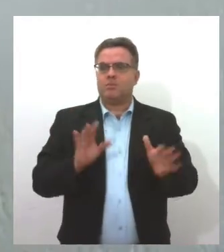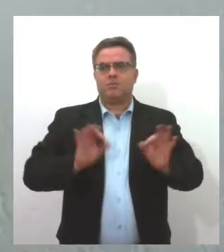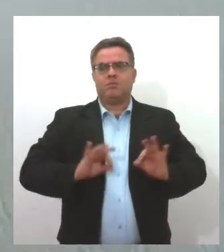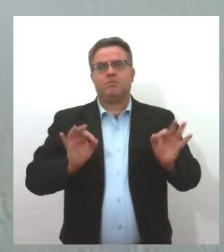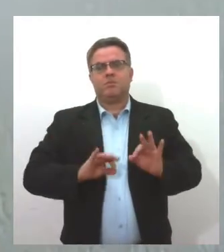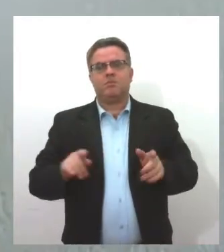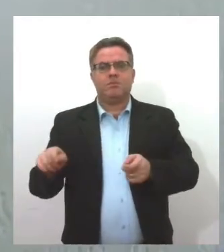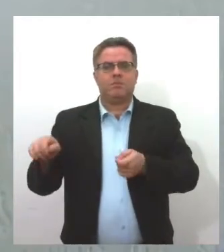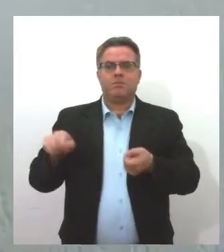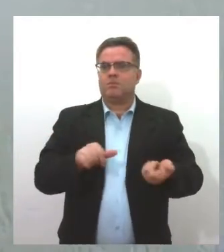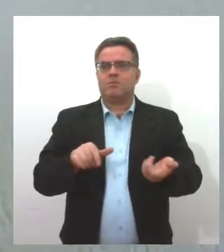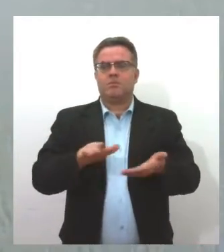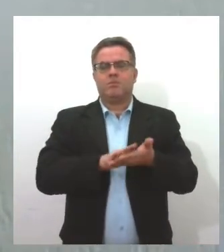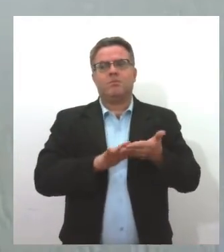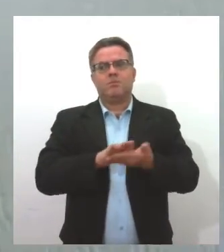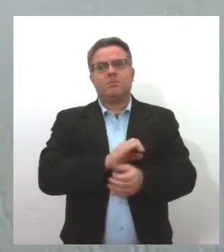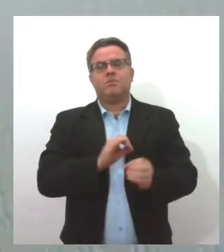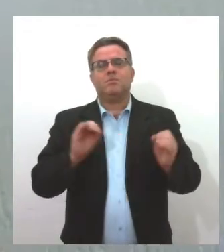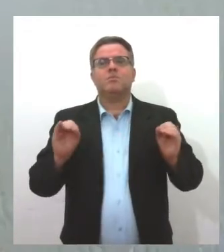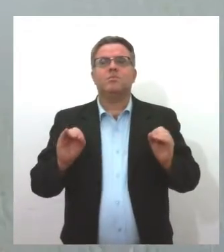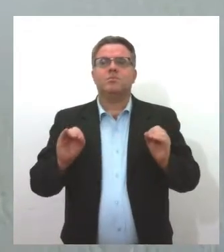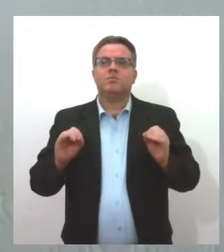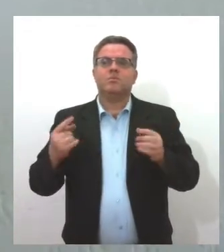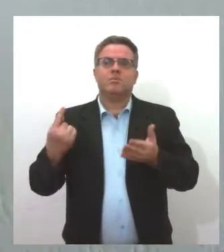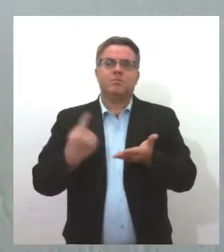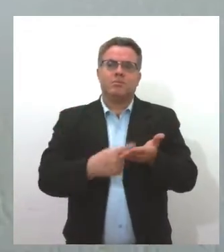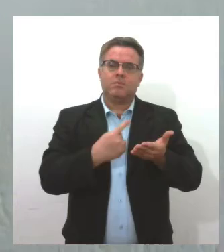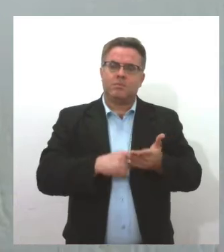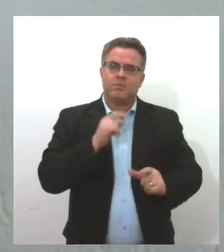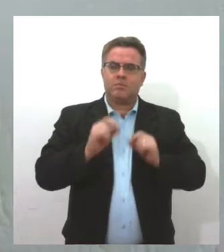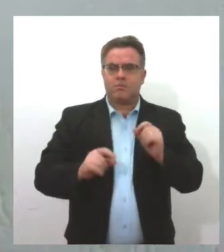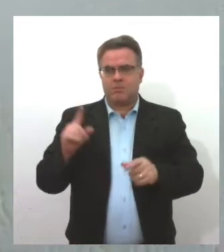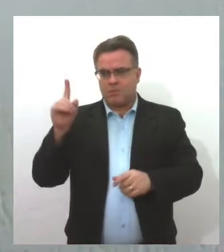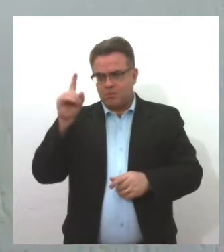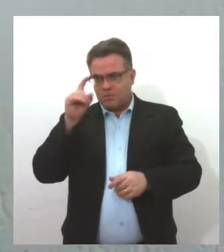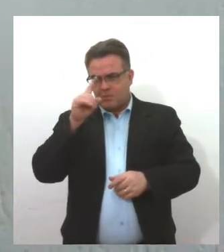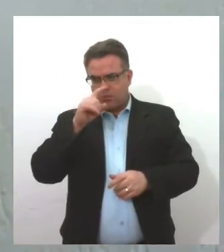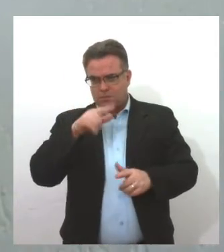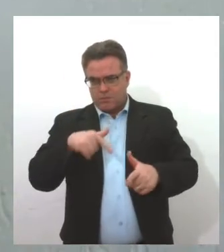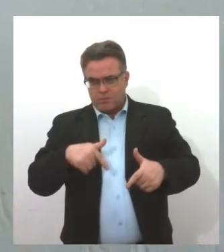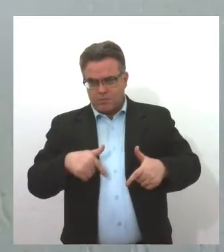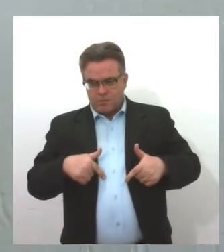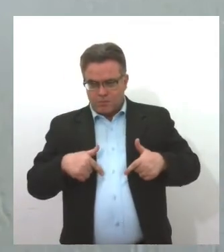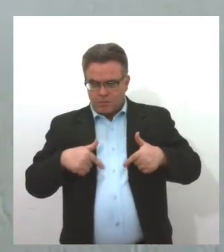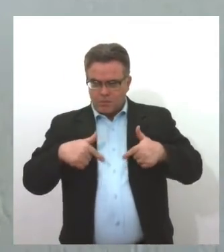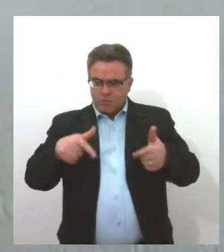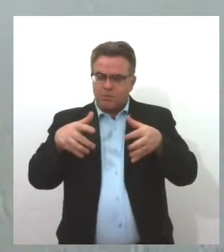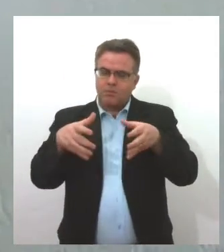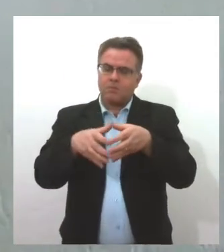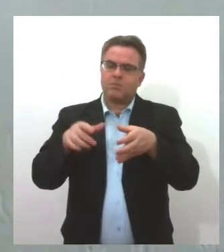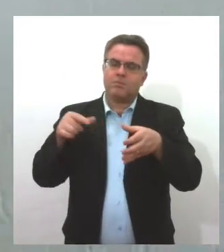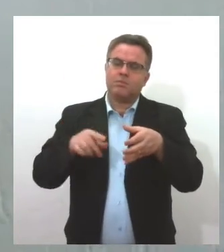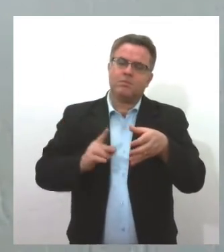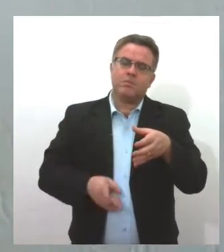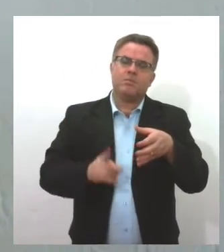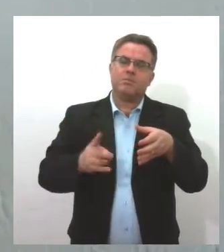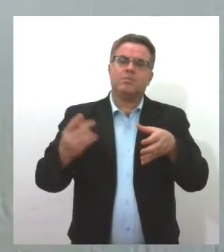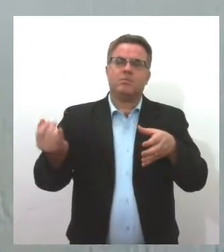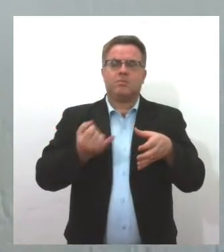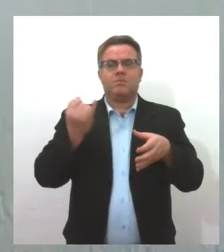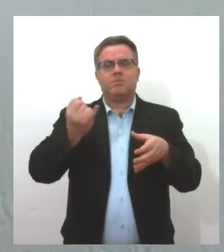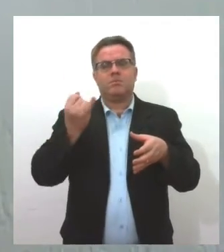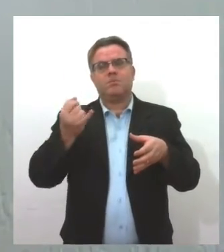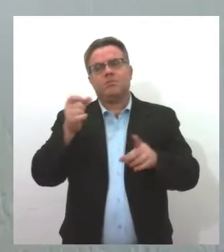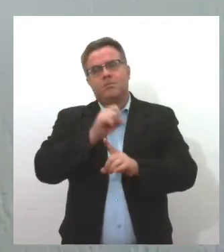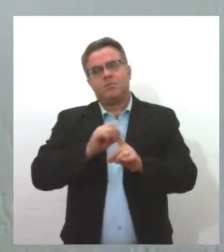sem a venda de espetáculos, torna-se muito difícil a manutenção de um grupo que eu acredito seja importante para a